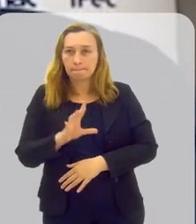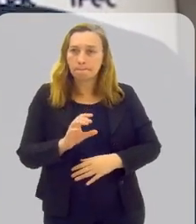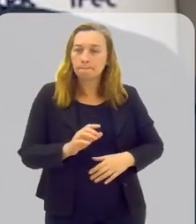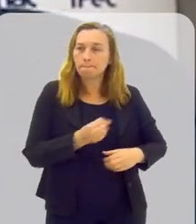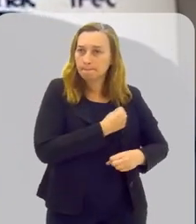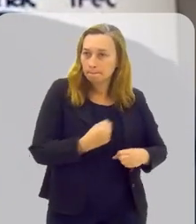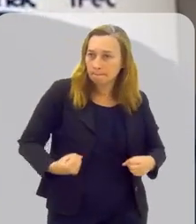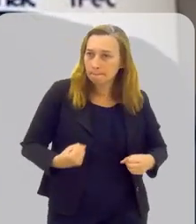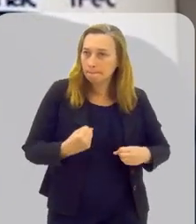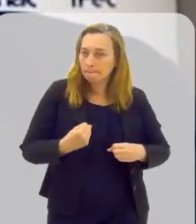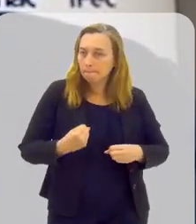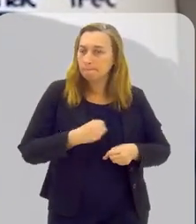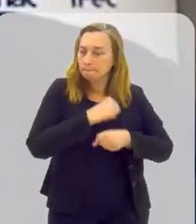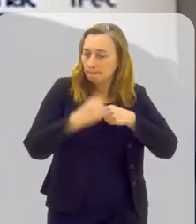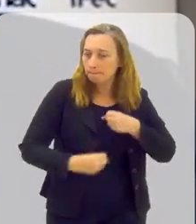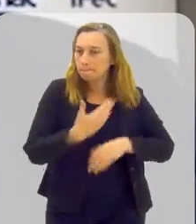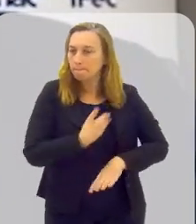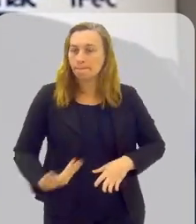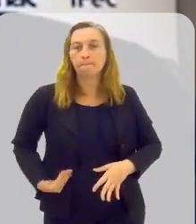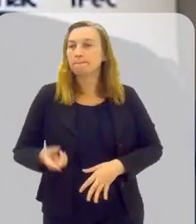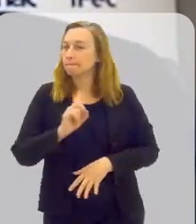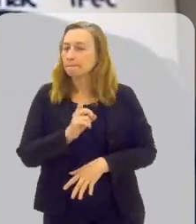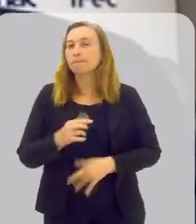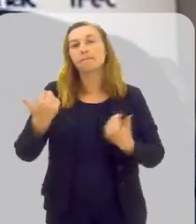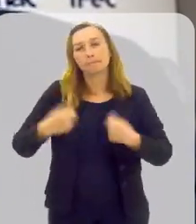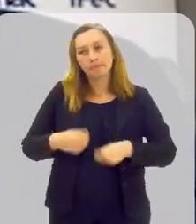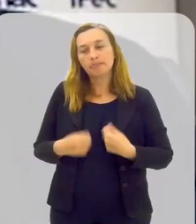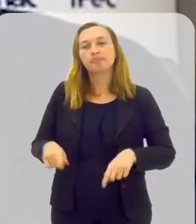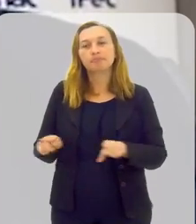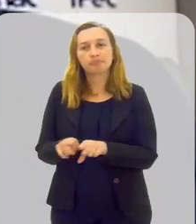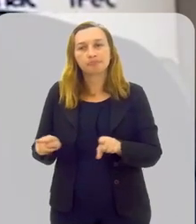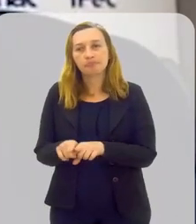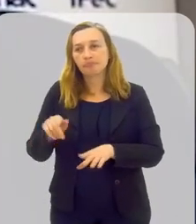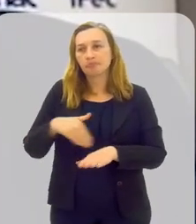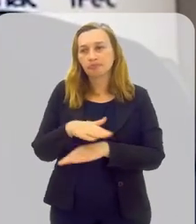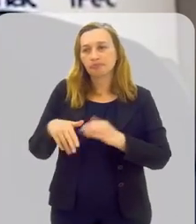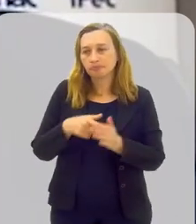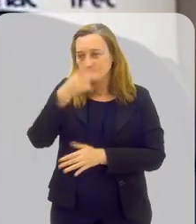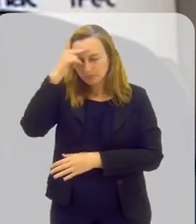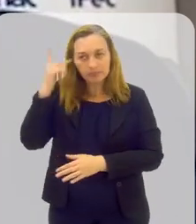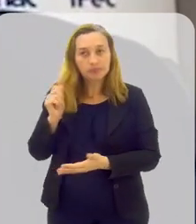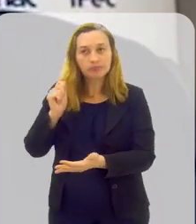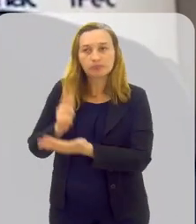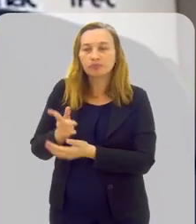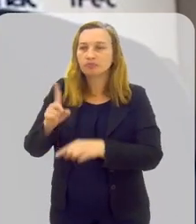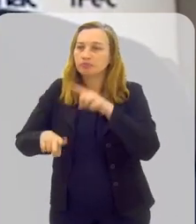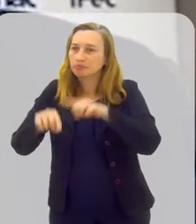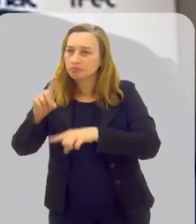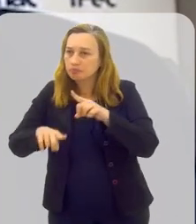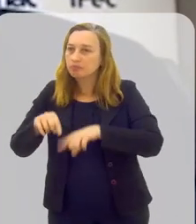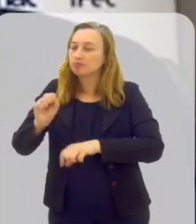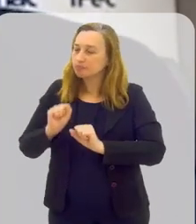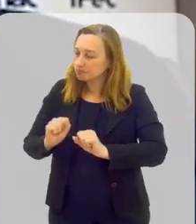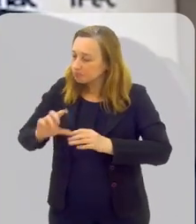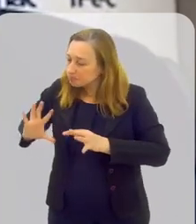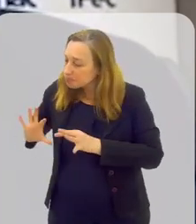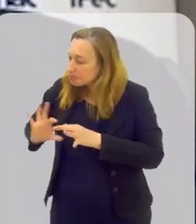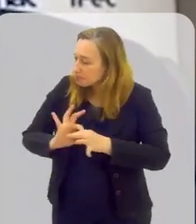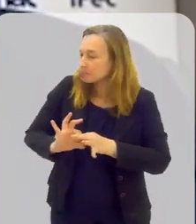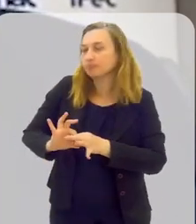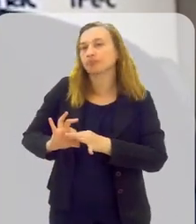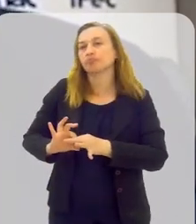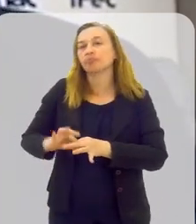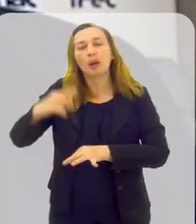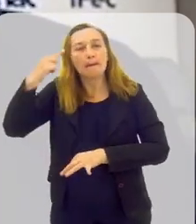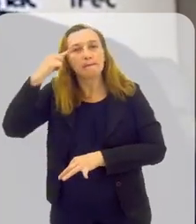público? Não. A gente precisa que o consumidor, e o consumidor se mostra cada vez mais interessado, mas que ele tenha esse engajamento